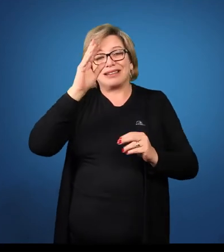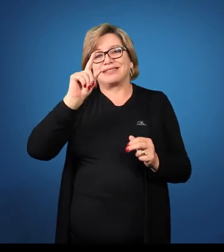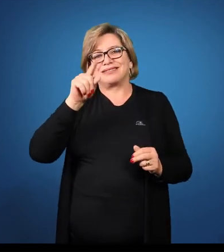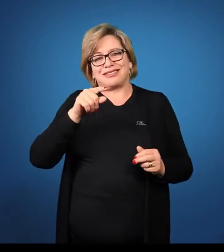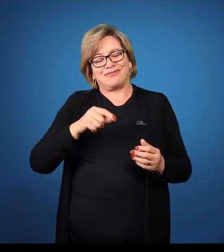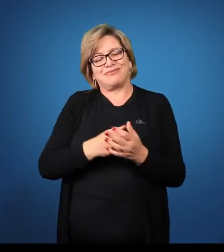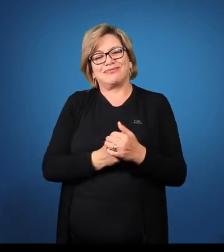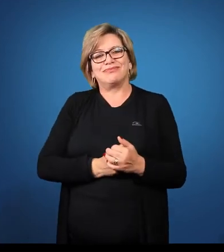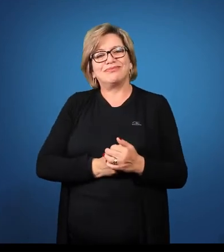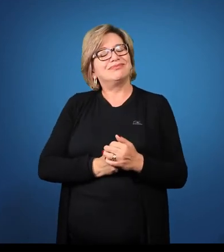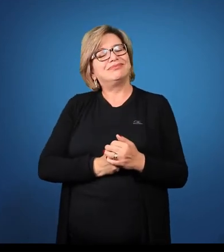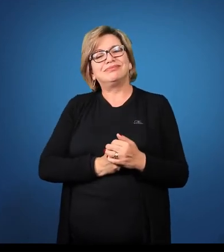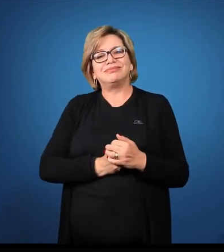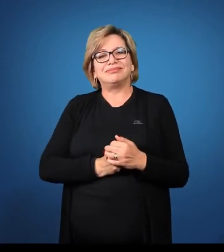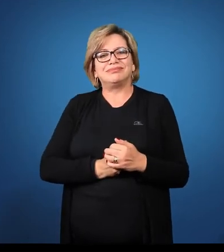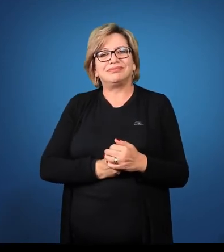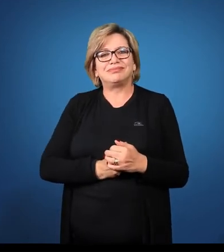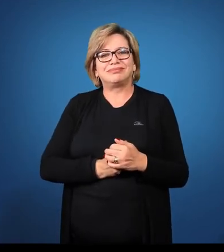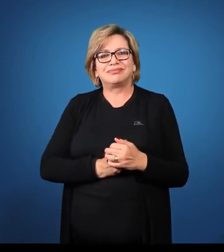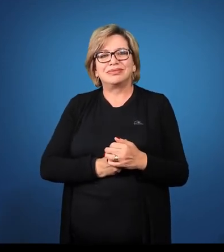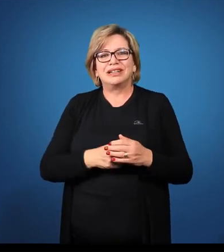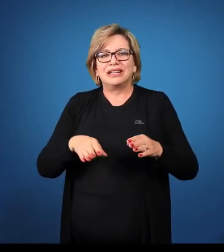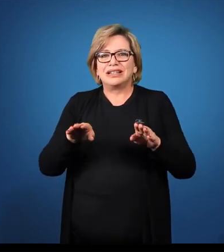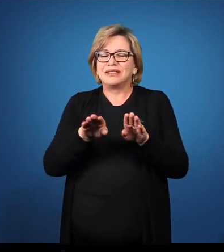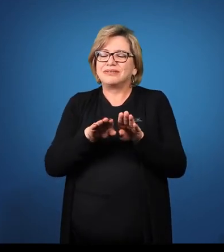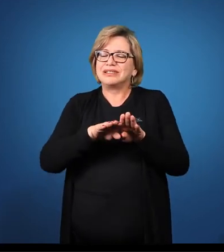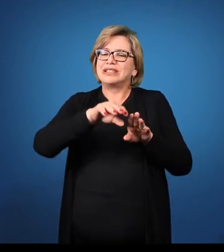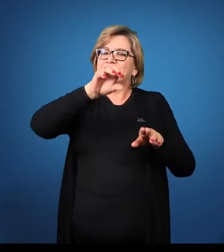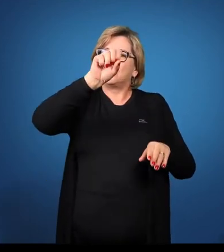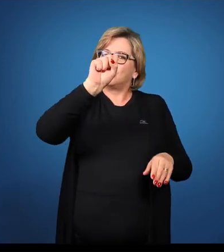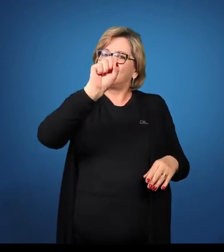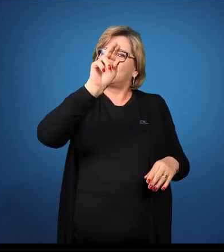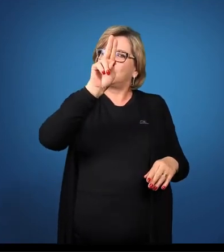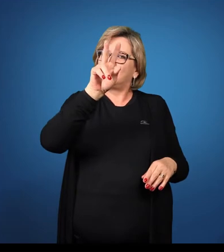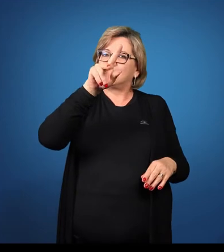O superlativo